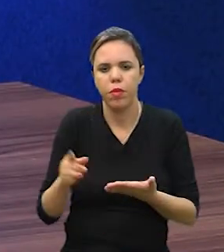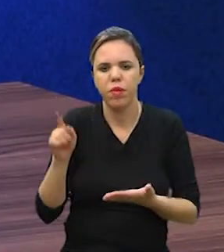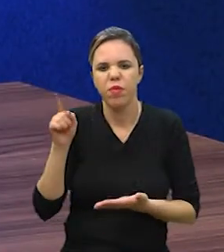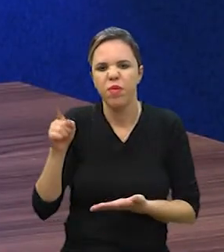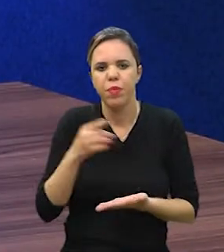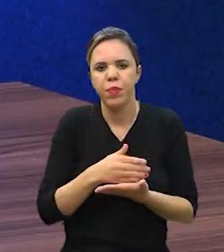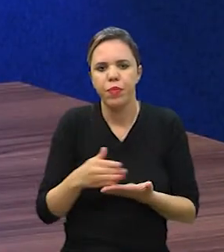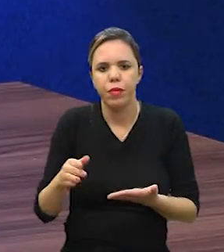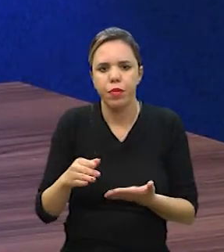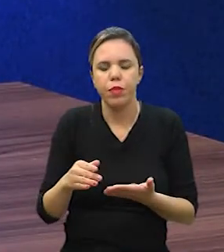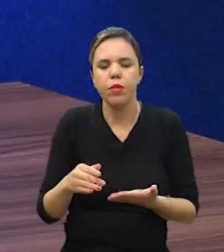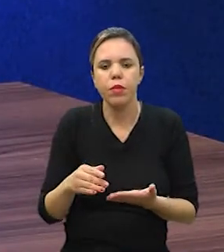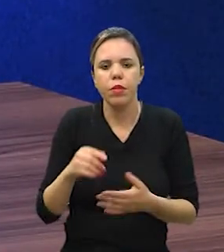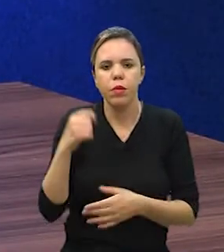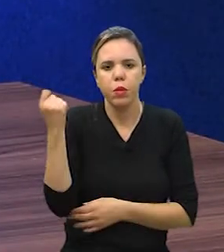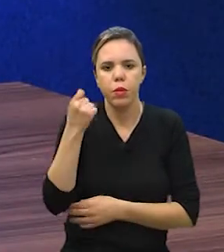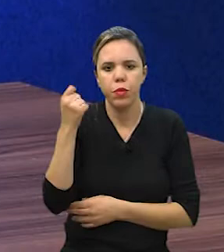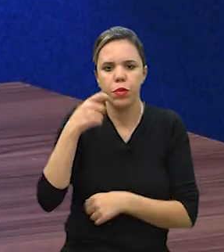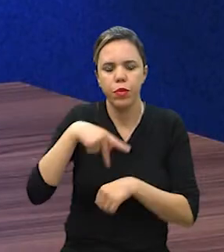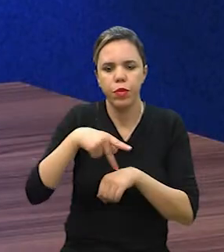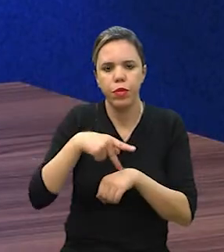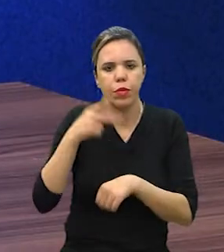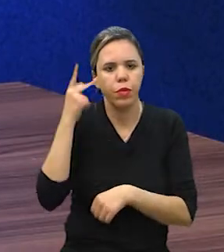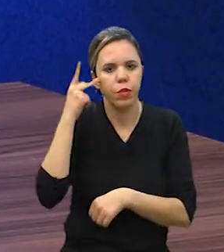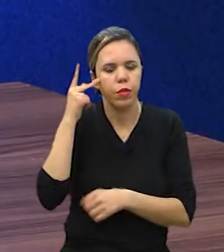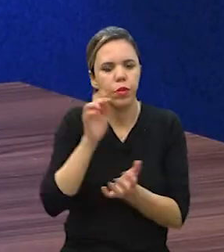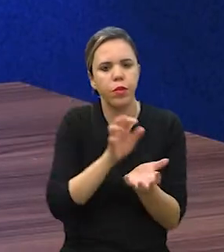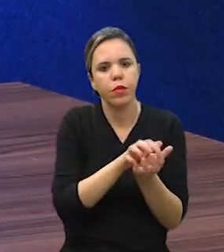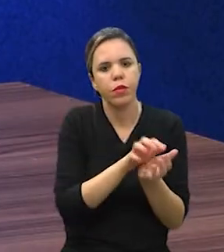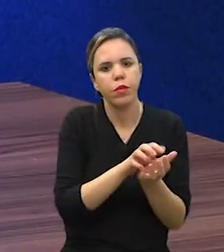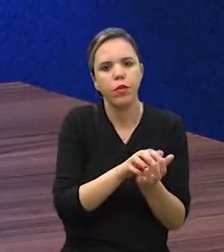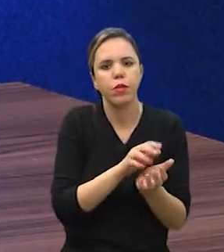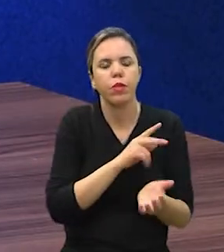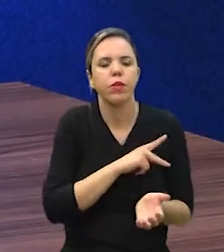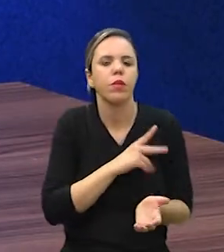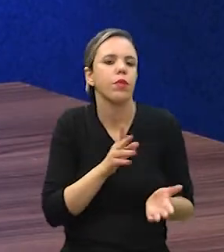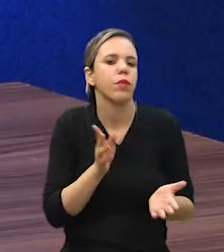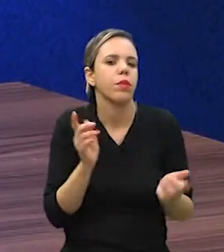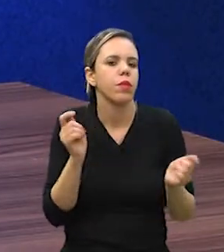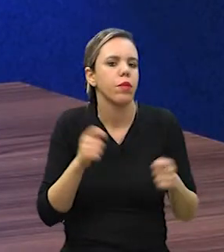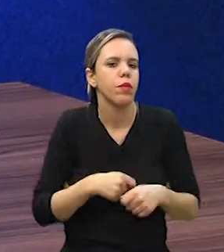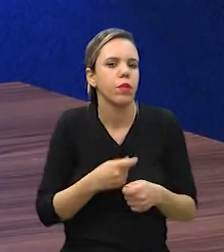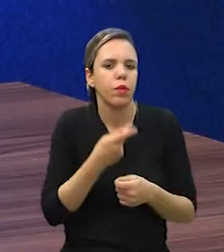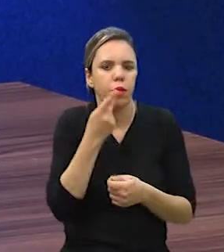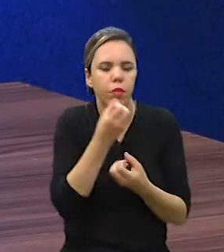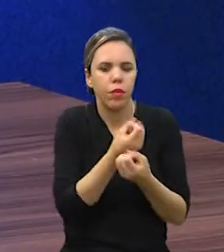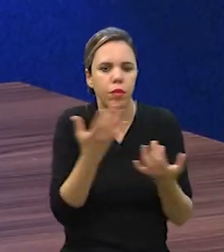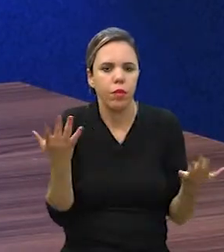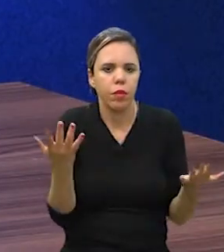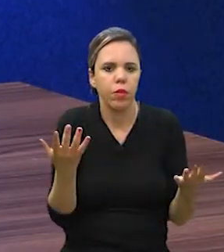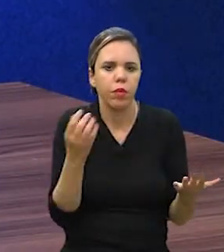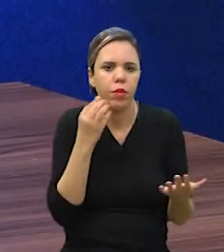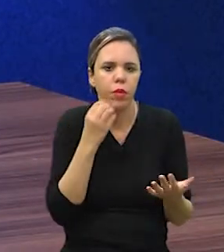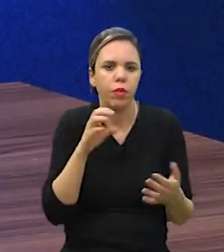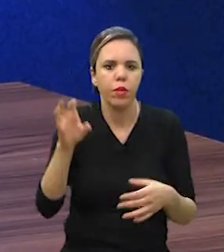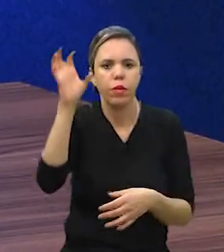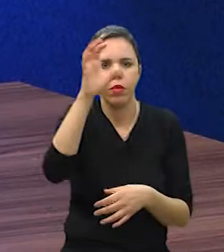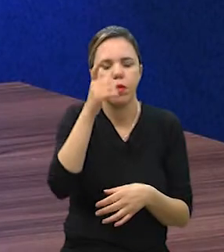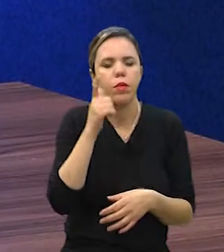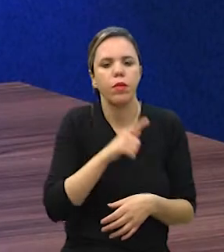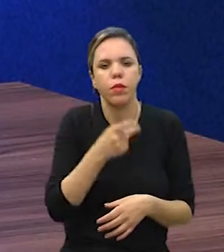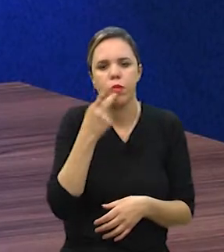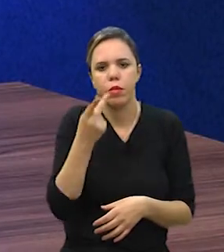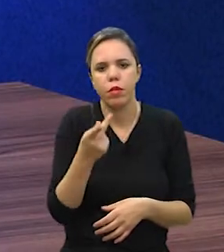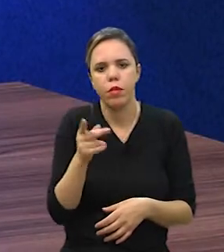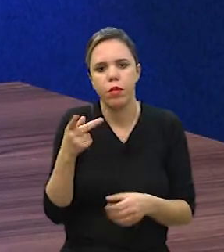inicialmente, vocês começaram no sul do país, em São Paulo, em Pernambuco. Já dá para mensurar os estados